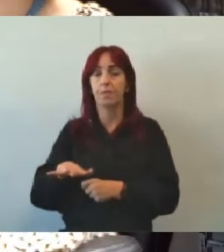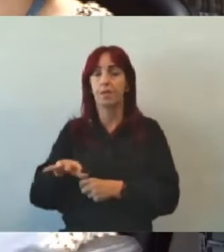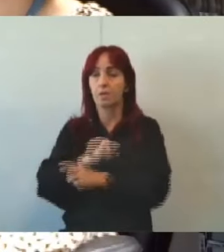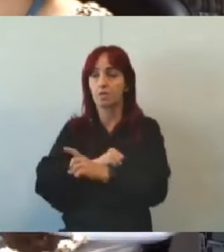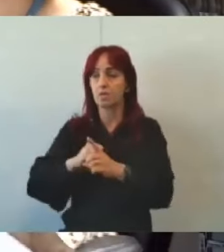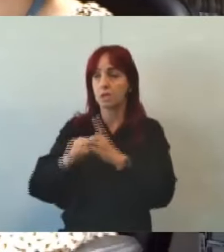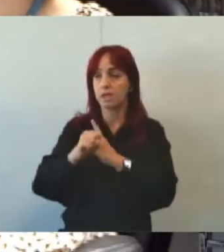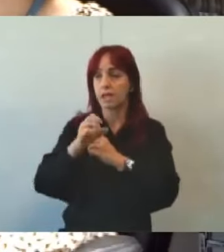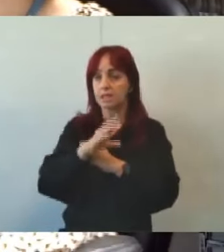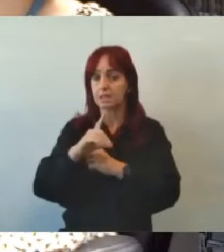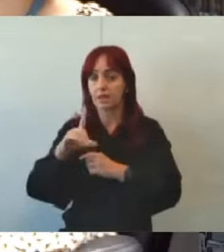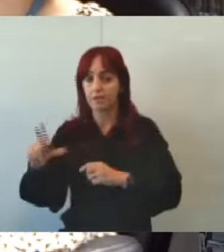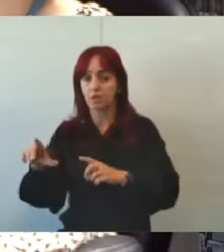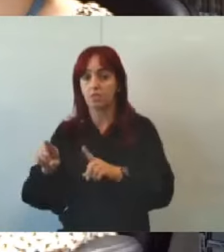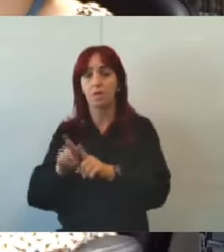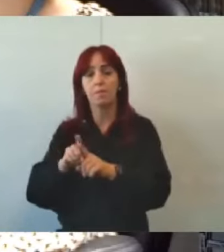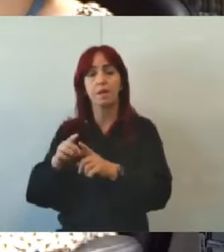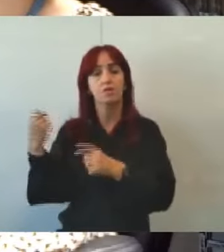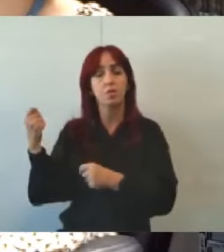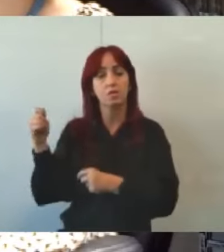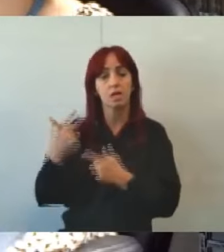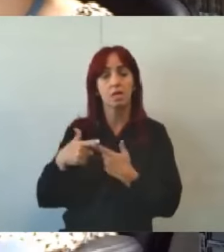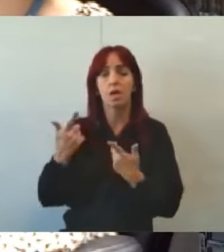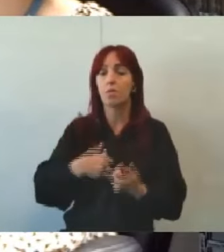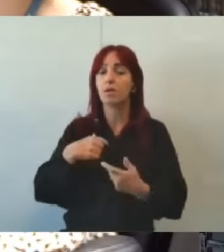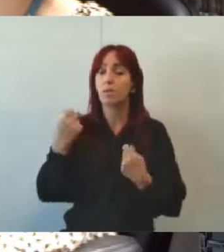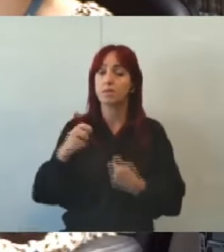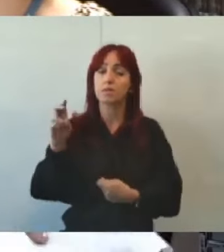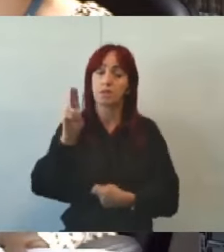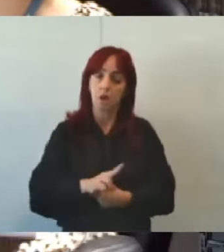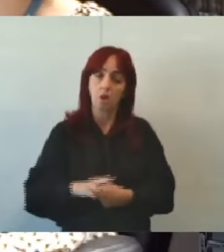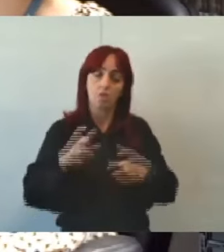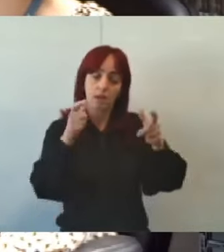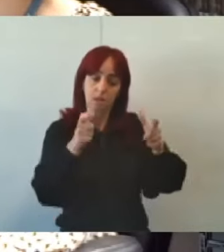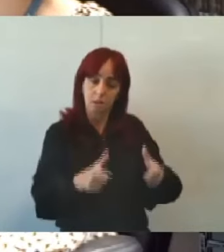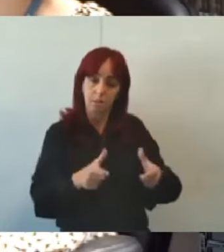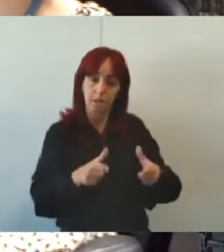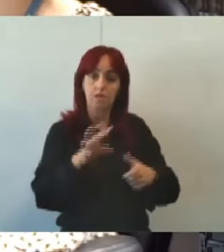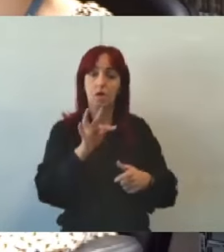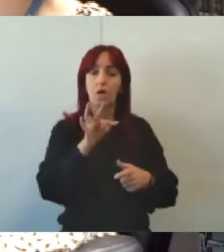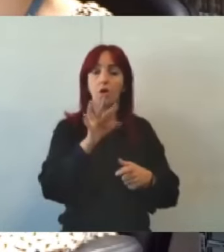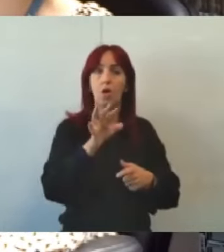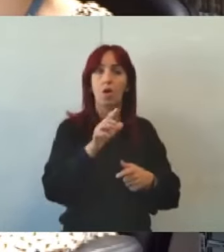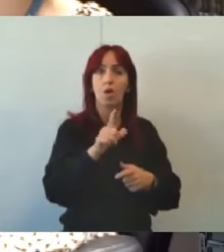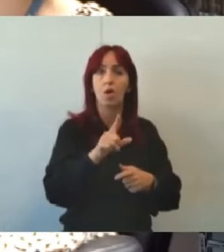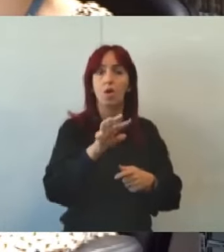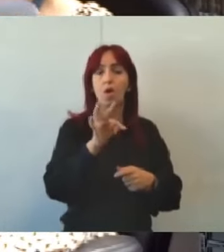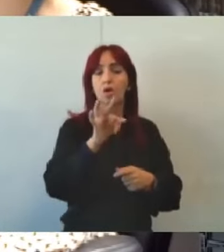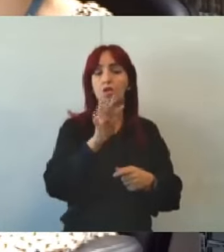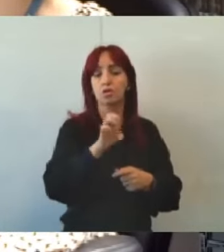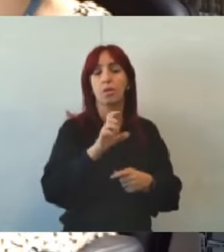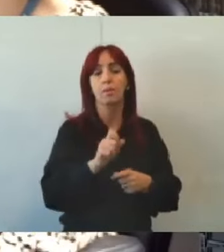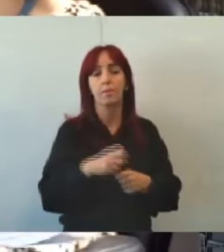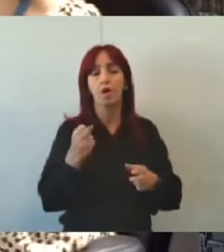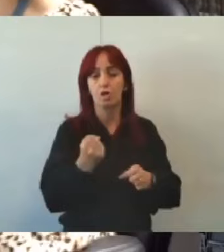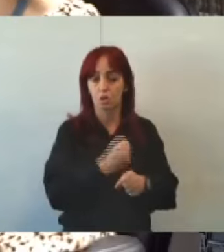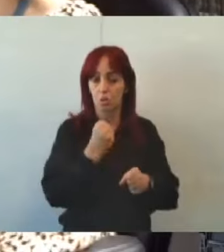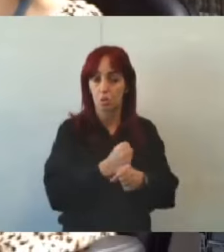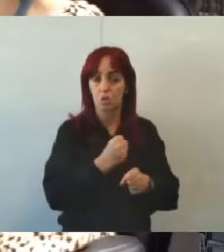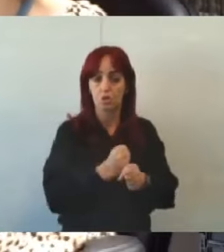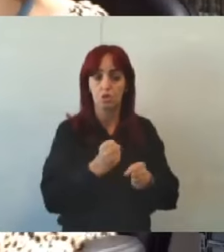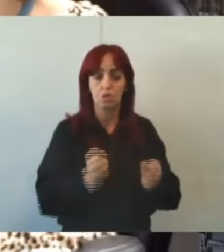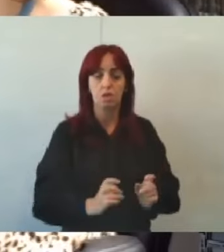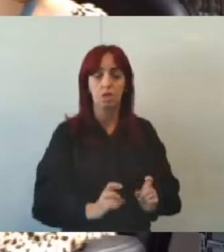associações porque não utilizar esses espaços que são muito bons de lotes que podem fazer construções ali e construir os conselhos